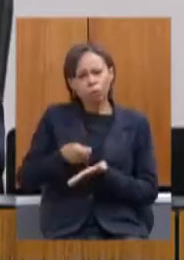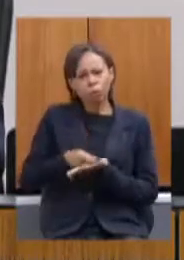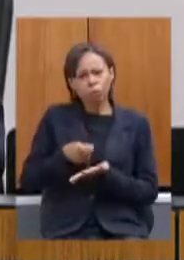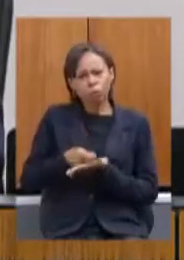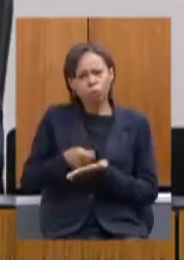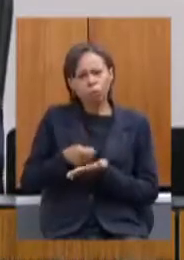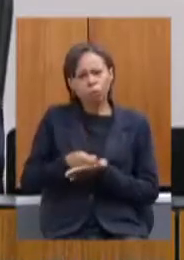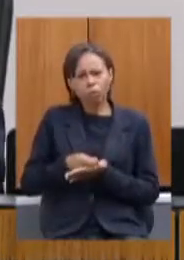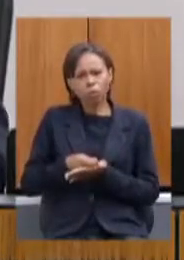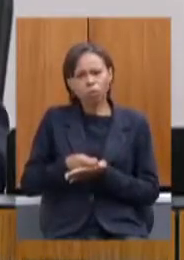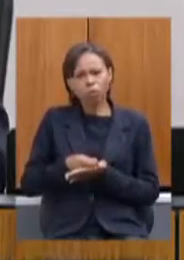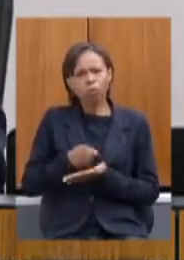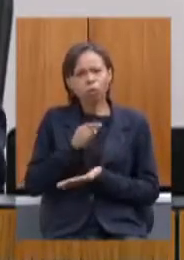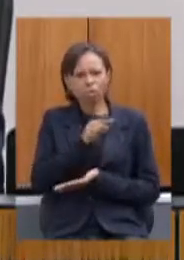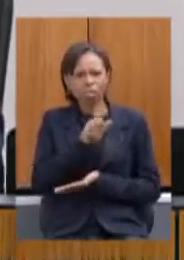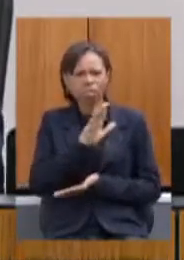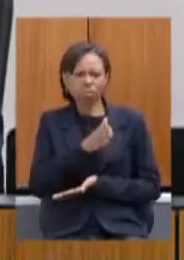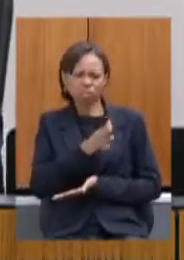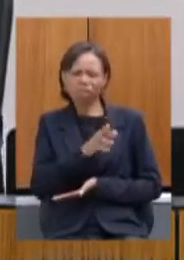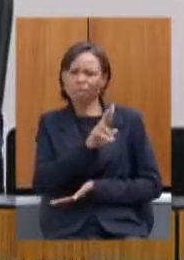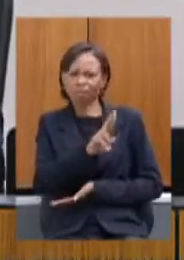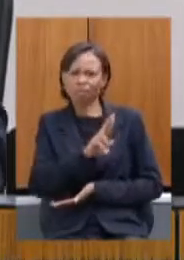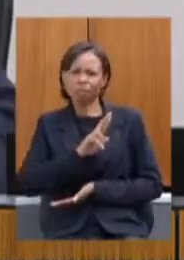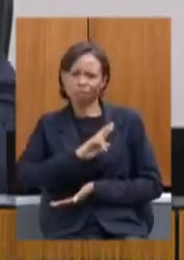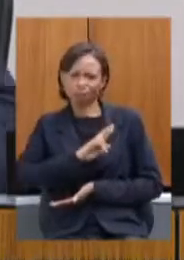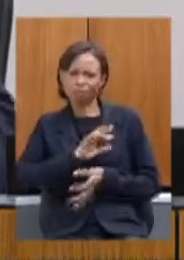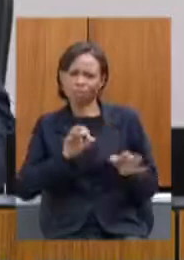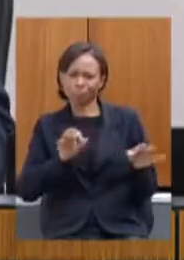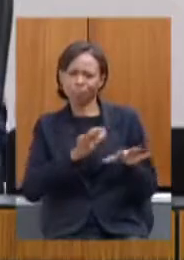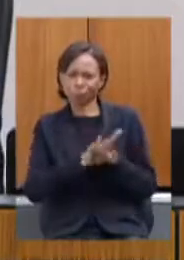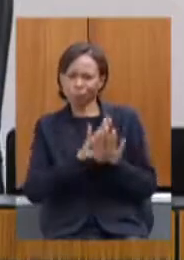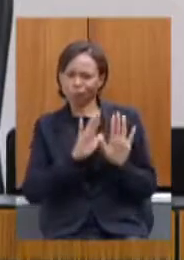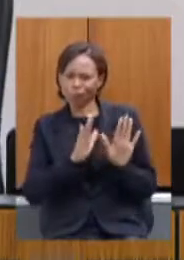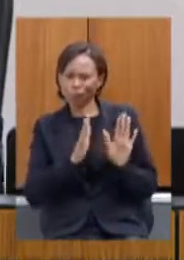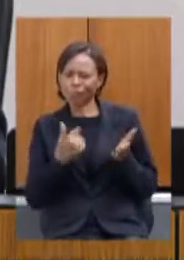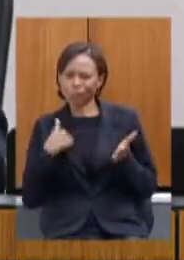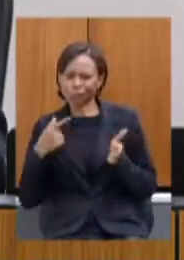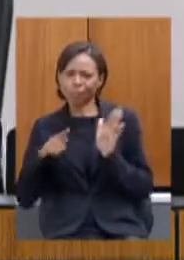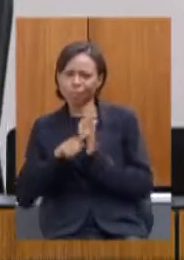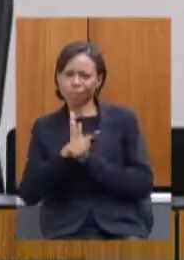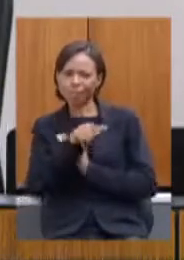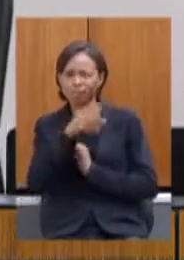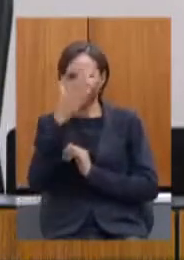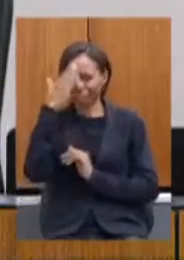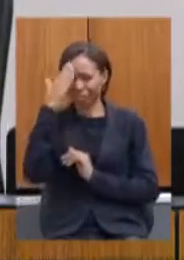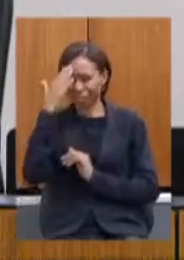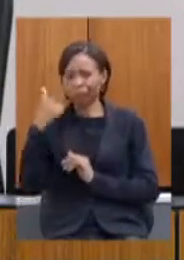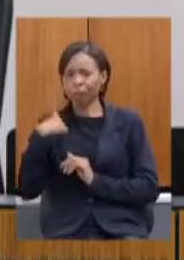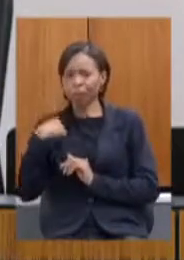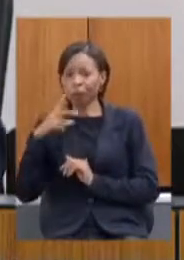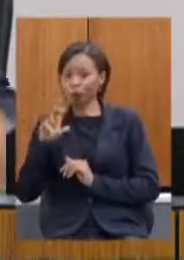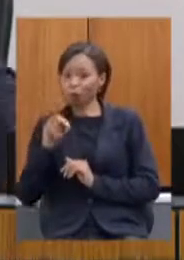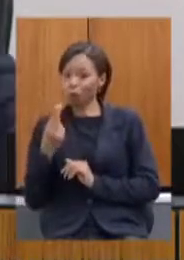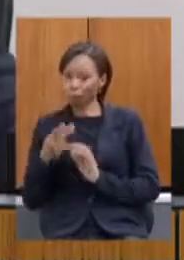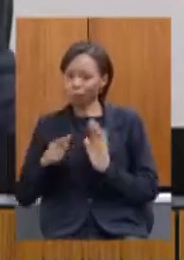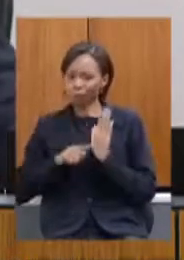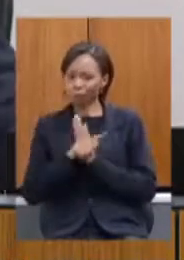deve estar preparado aí para a resposta a minha pergunta porque com certeza o senhor deve saber o que vou perguntar